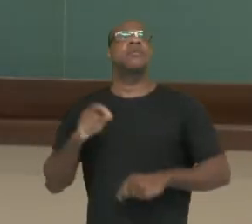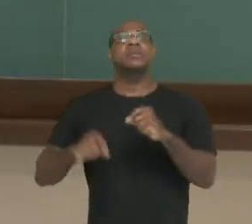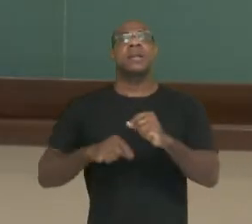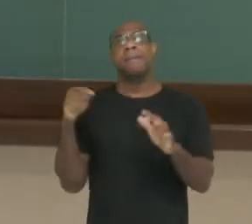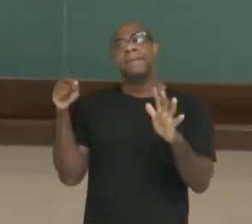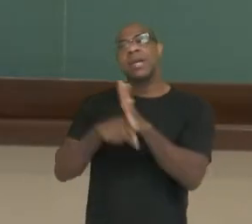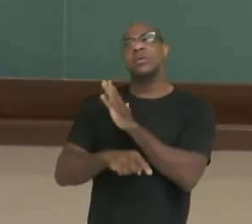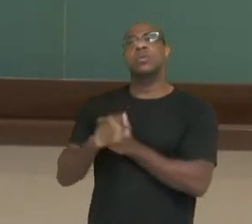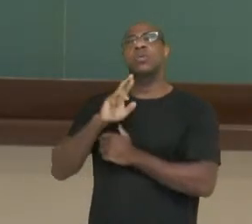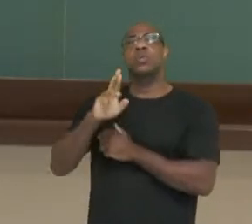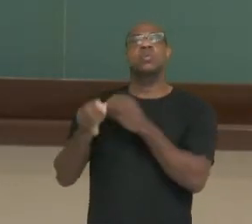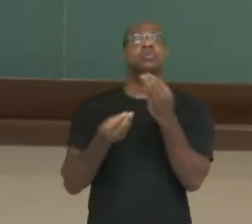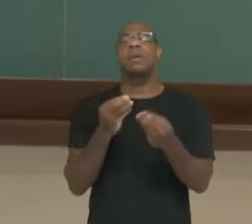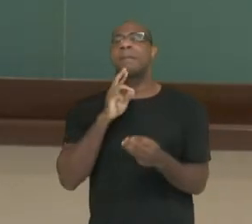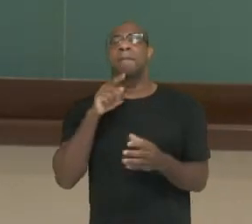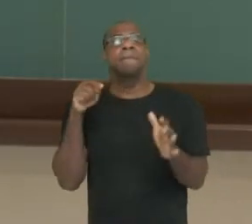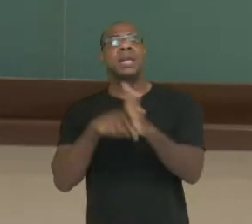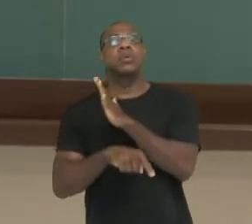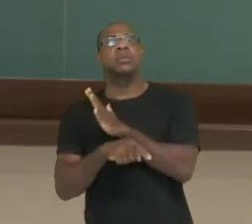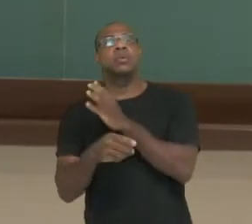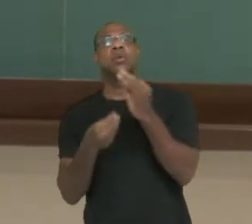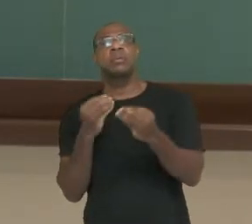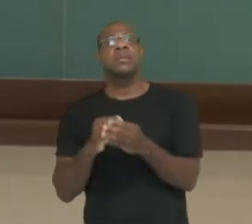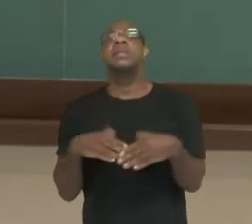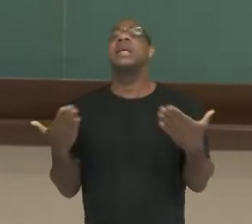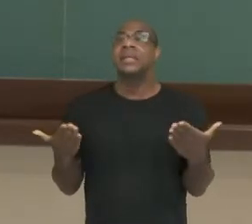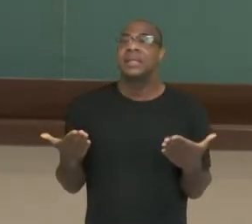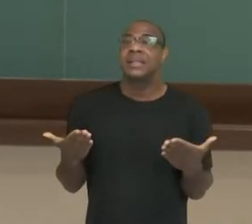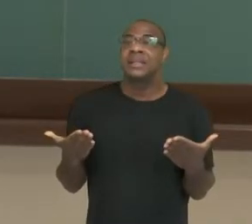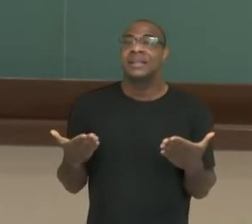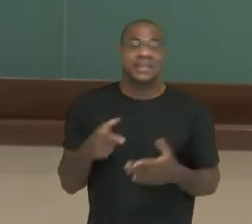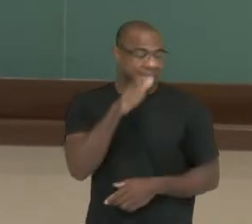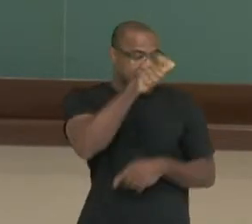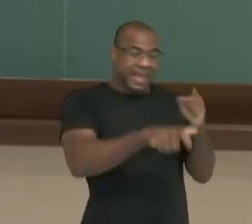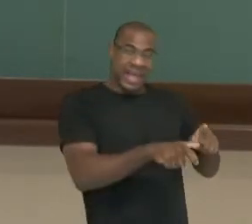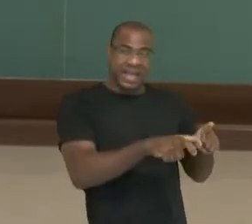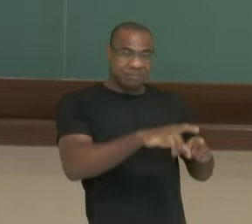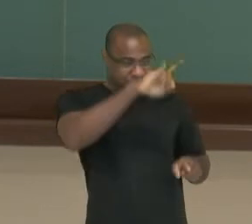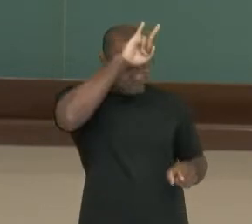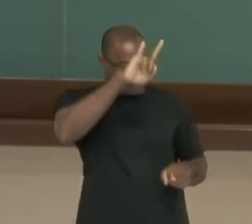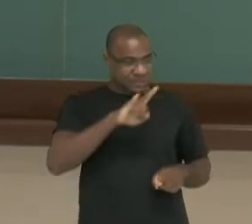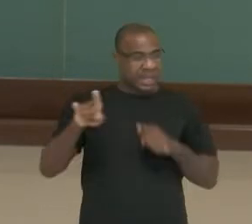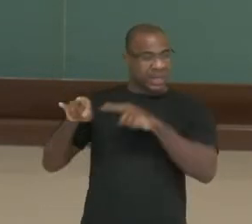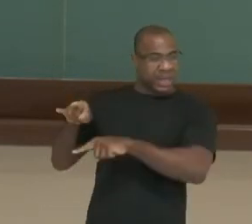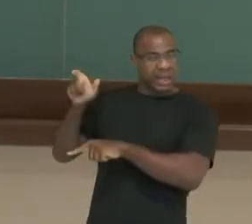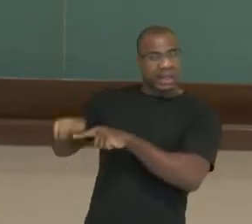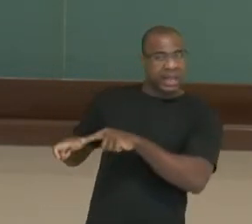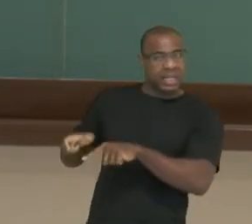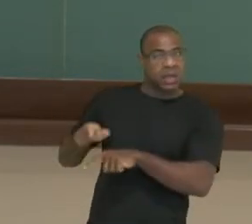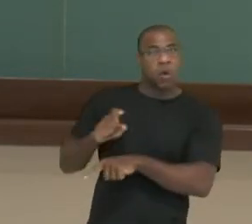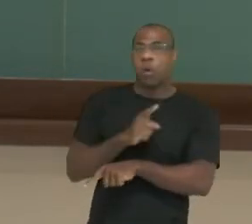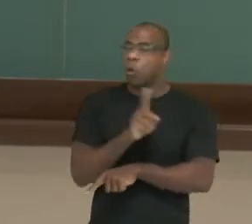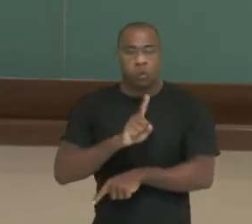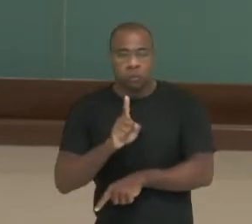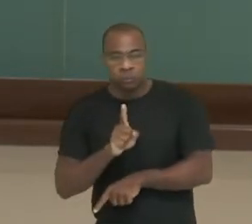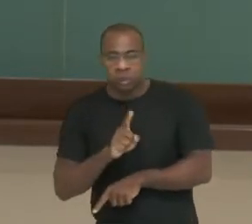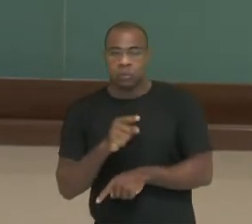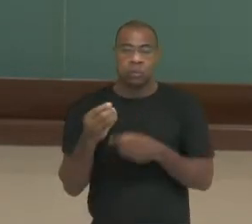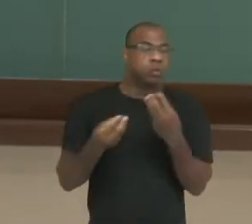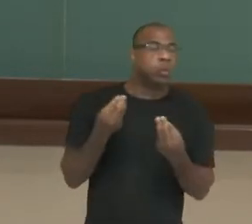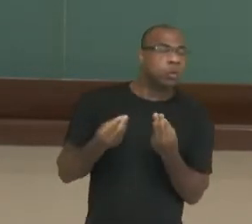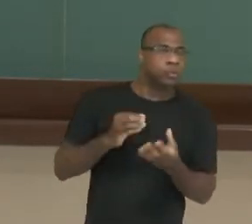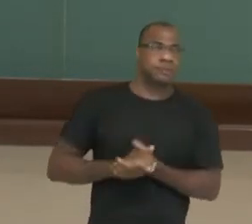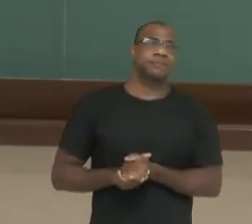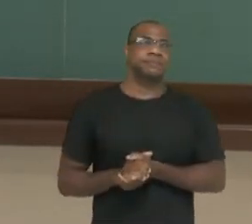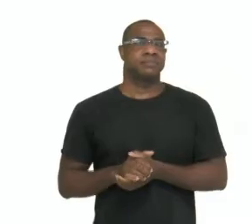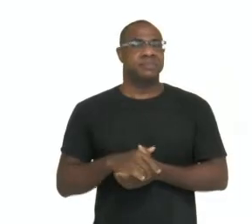pergunta que todos fazem. E daí? Capitu traiu ou não traiu? O trecho aqui é da obra, Dom